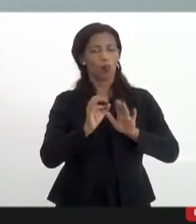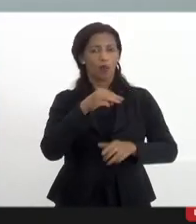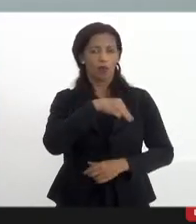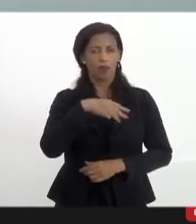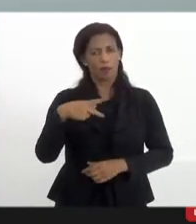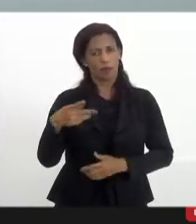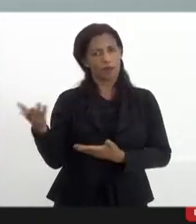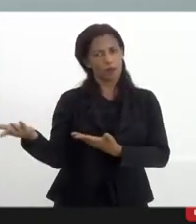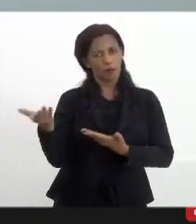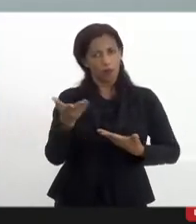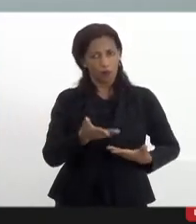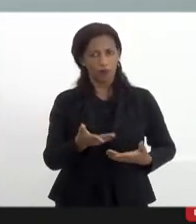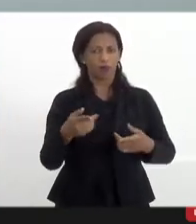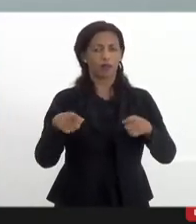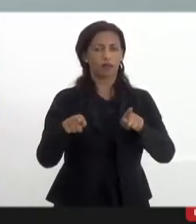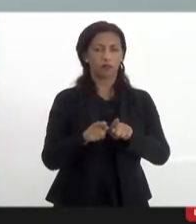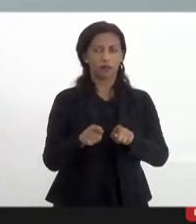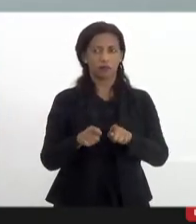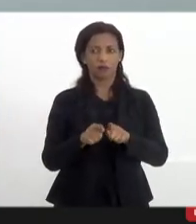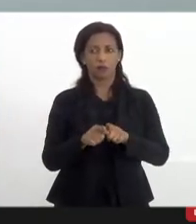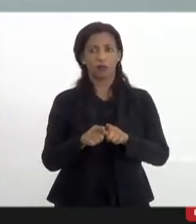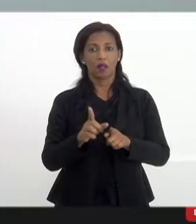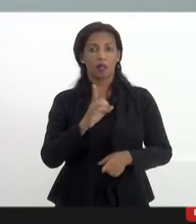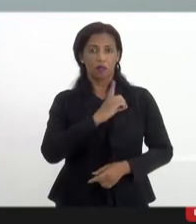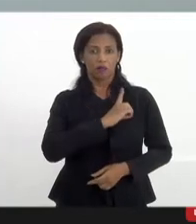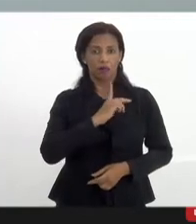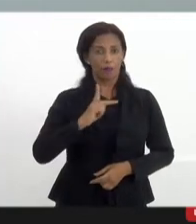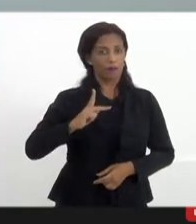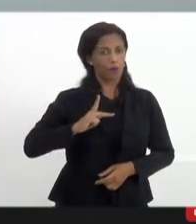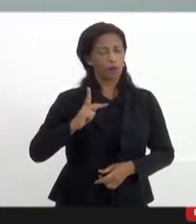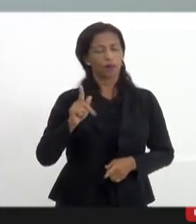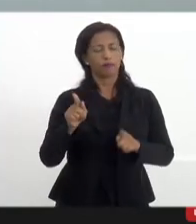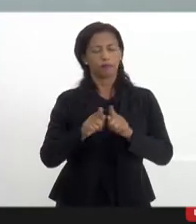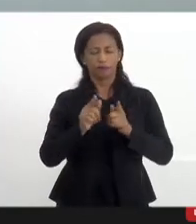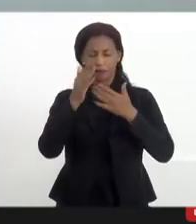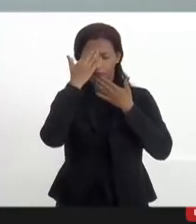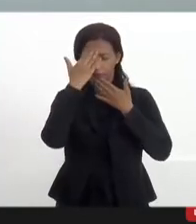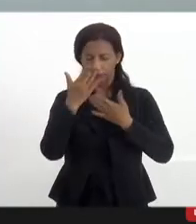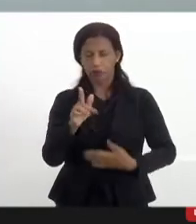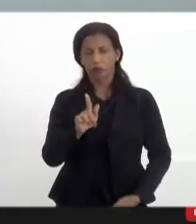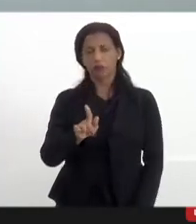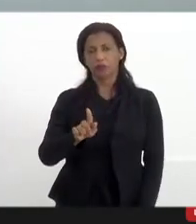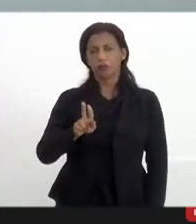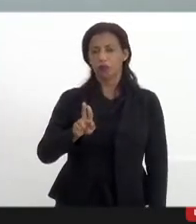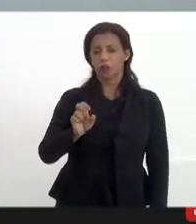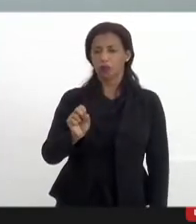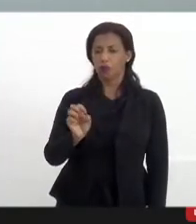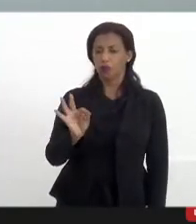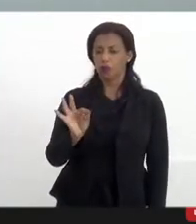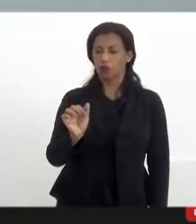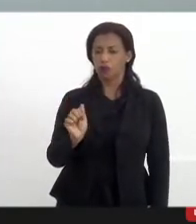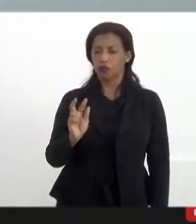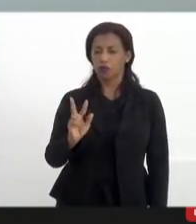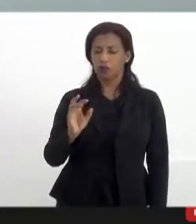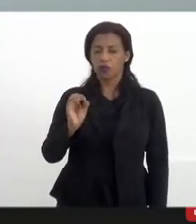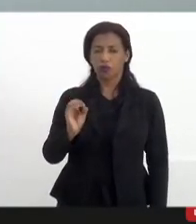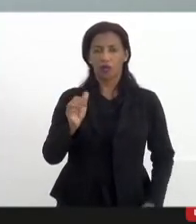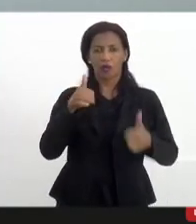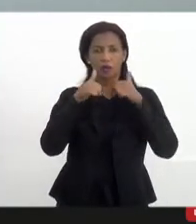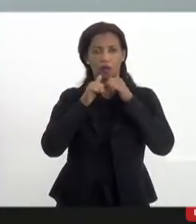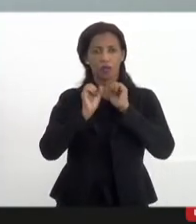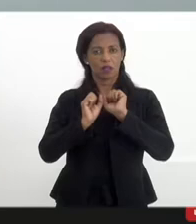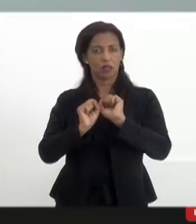pública, foi convidado também a Defensoria Pública. Eu quero agradecer ao Gustavo Brasil, que é da Assessoria de Assuntos